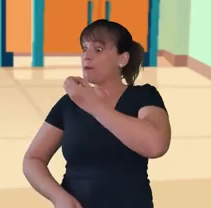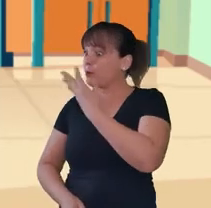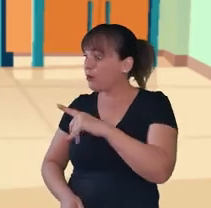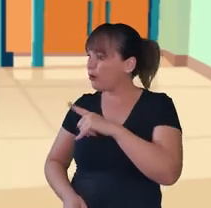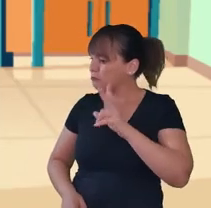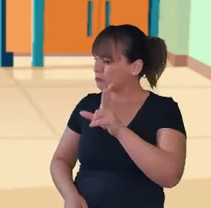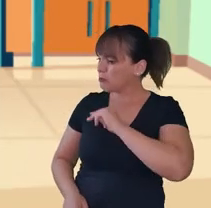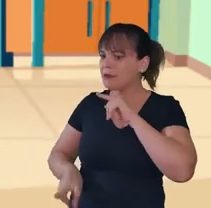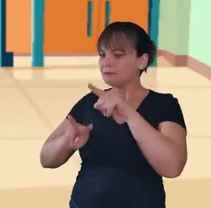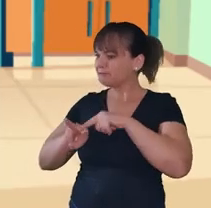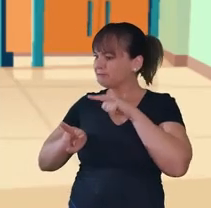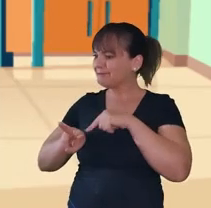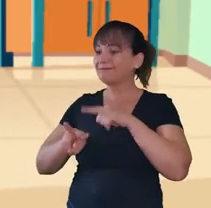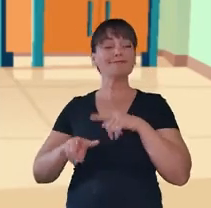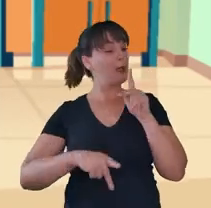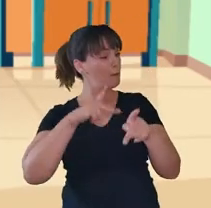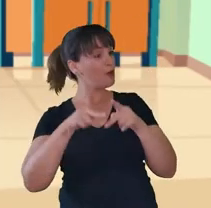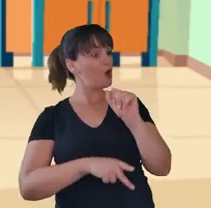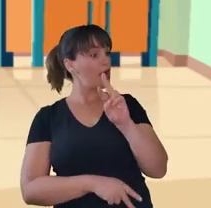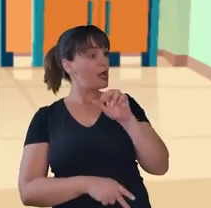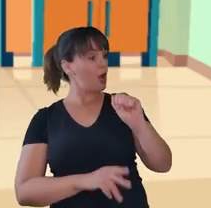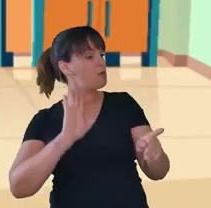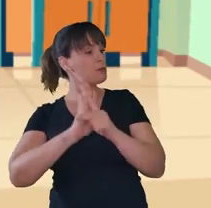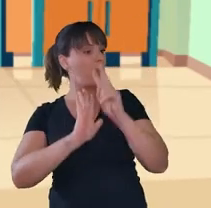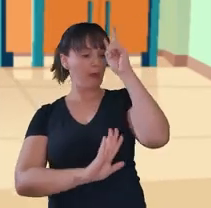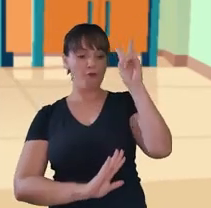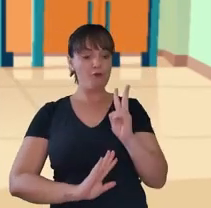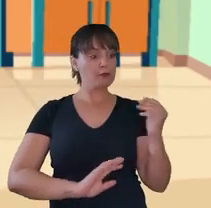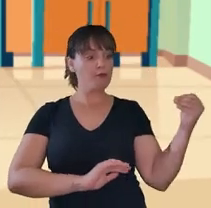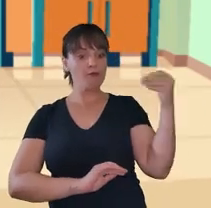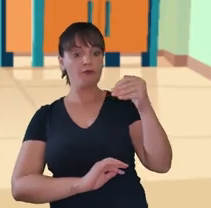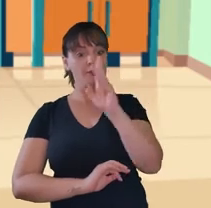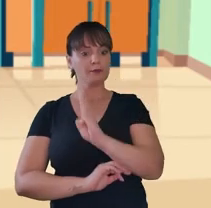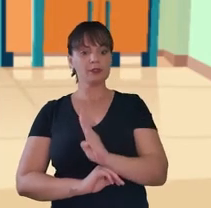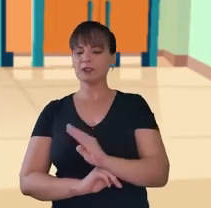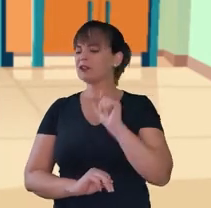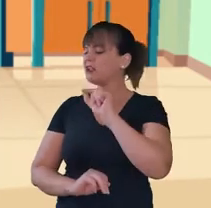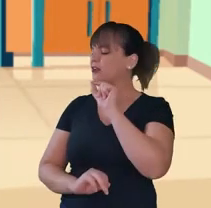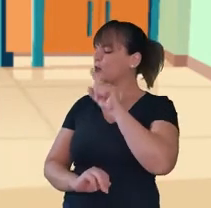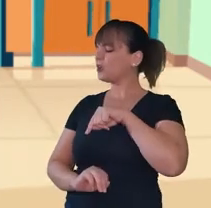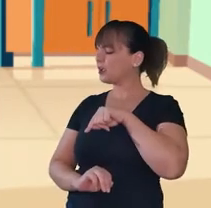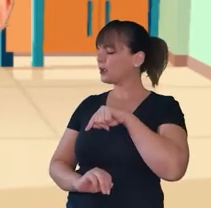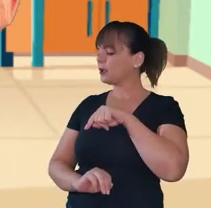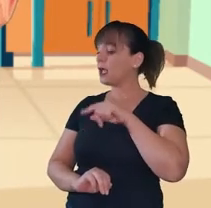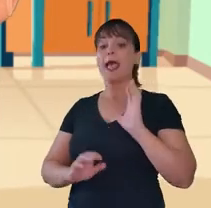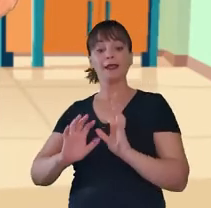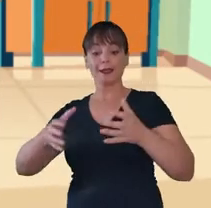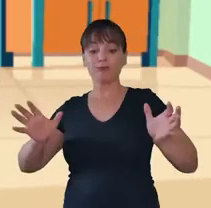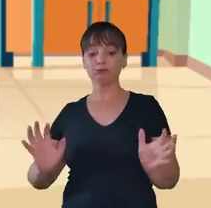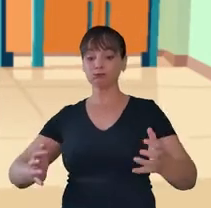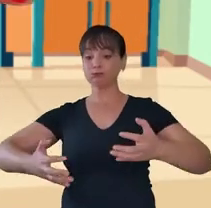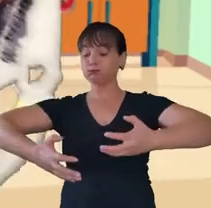Nossa, tem até uma sandália aqui. Ah, esse é do povo Aral, lá da Venezuela, que vieram para o Brasil. Interessante. E isso aqui, o é? Ah, esse é um cesto,